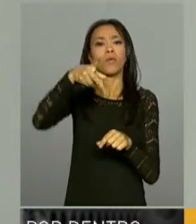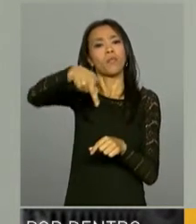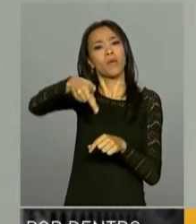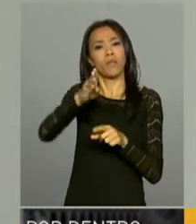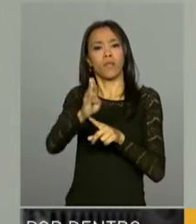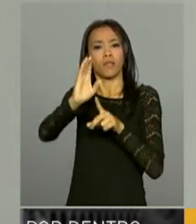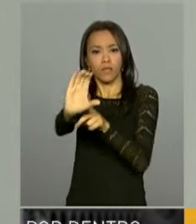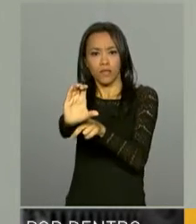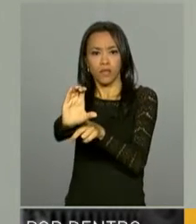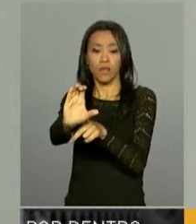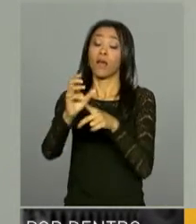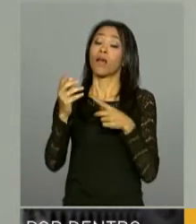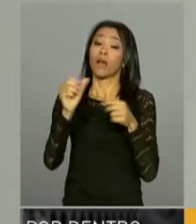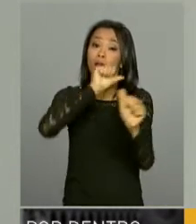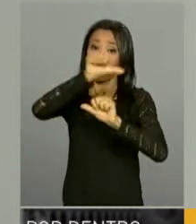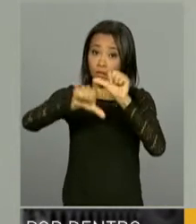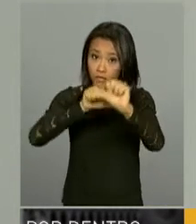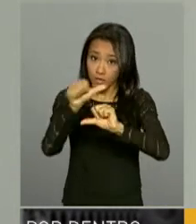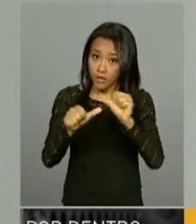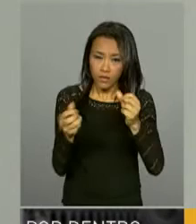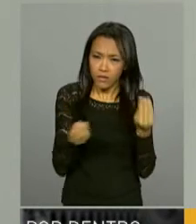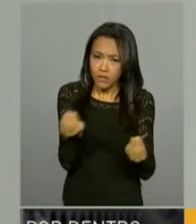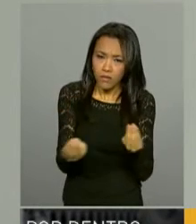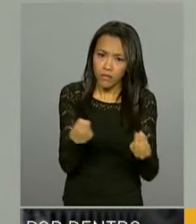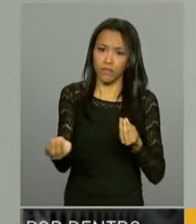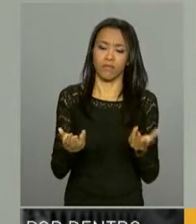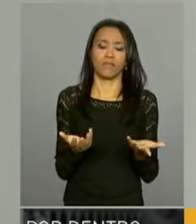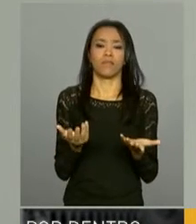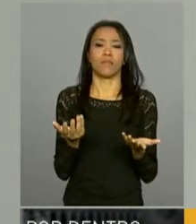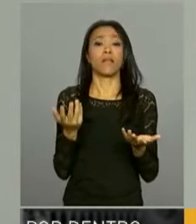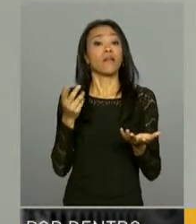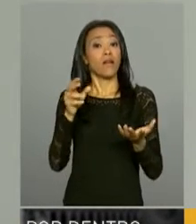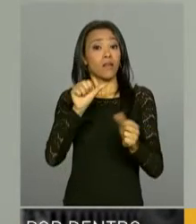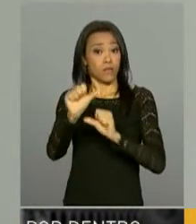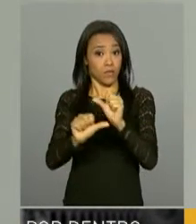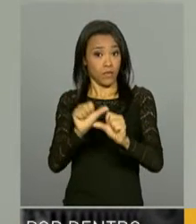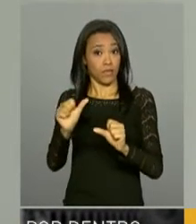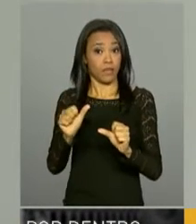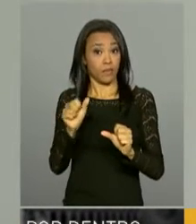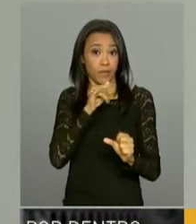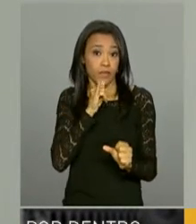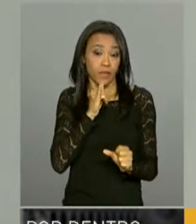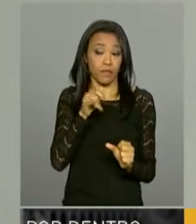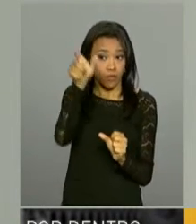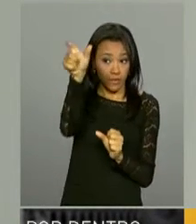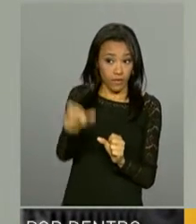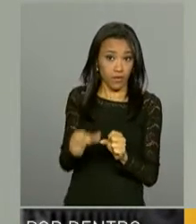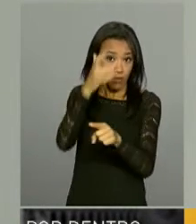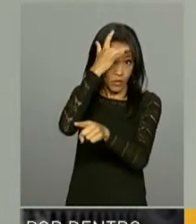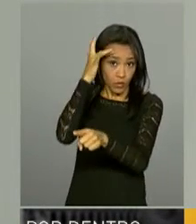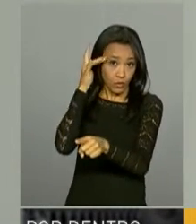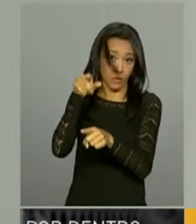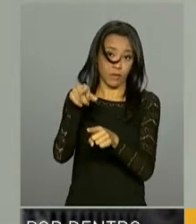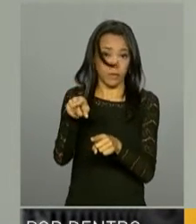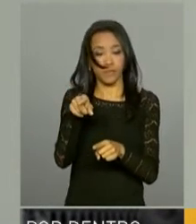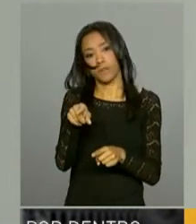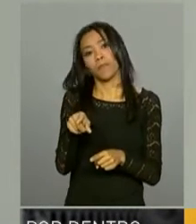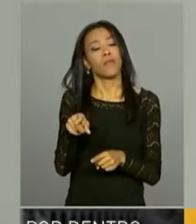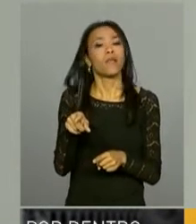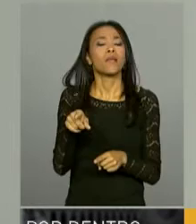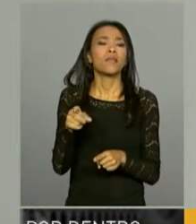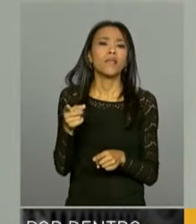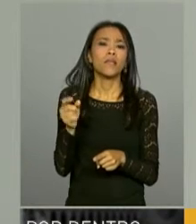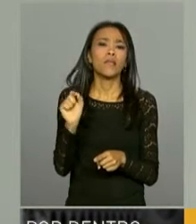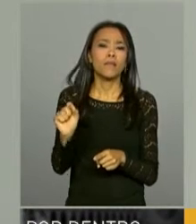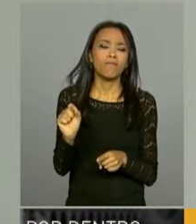as mudanças elas são em que sentido? São no sentido de que aquela pessoa que contribuiu, e aí